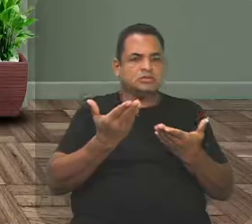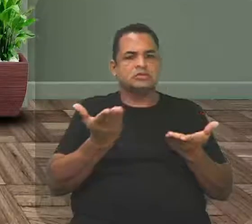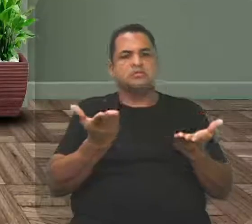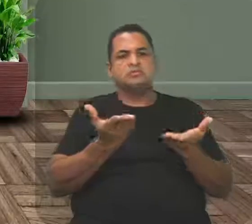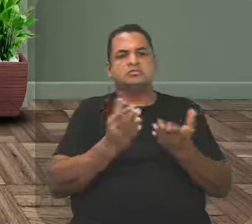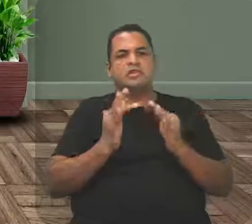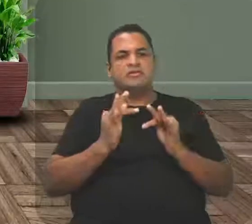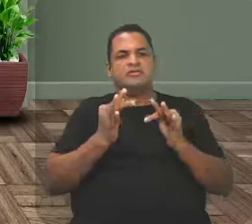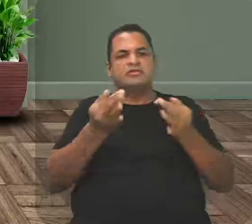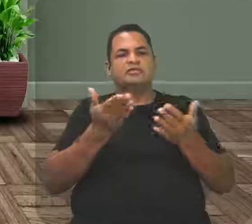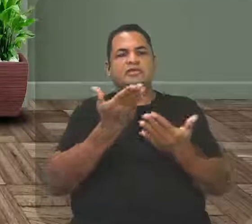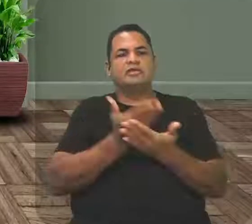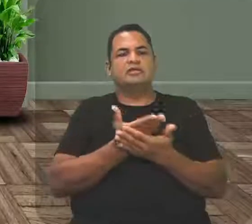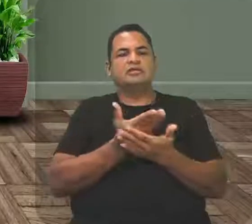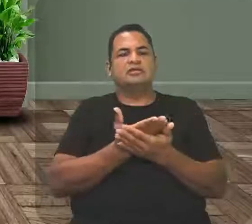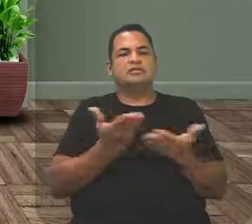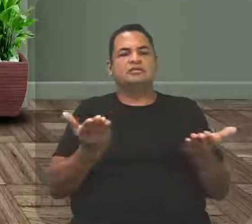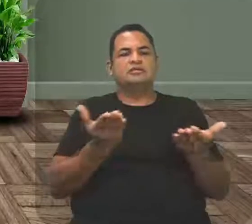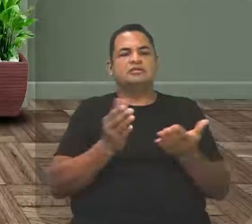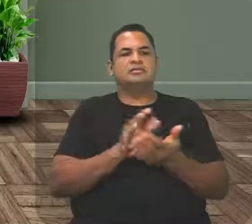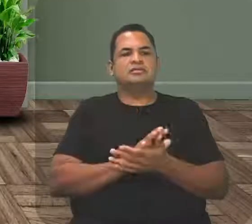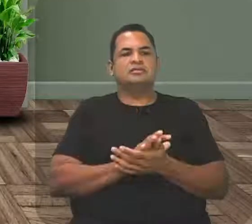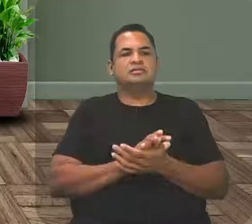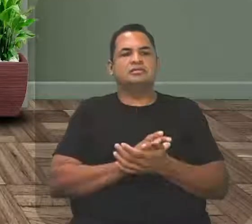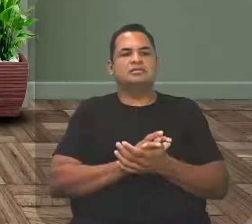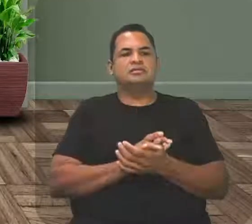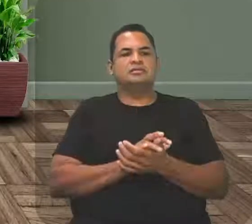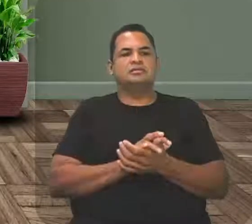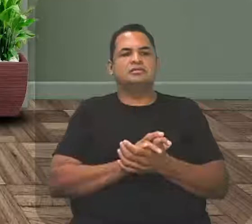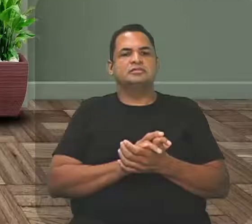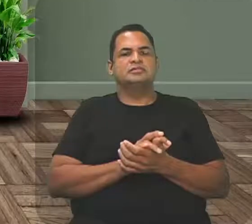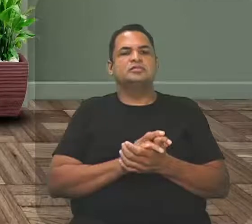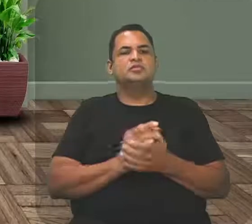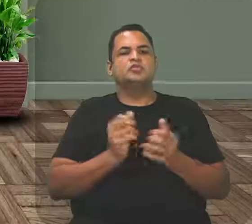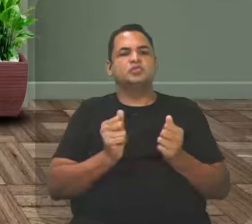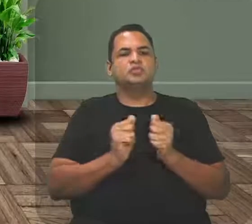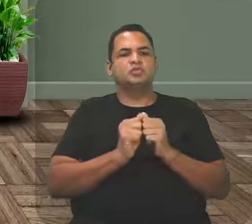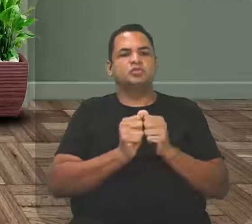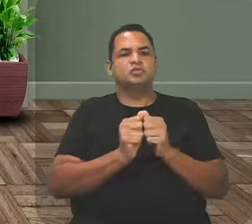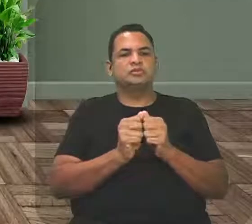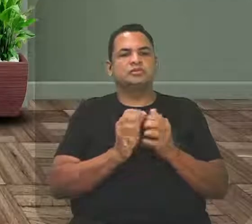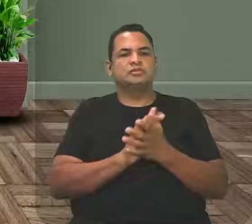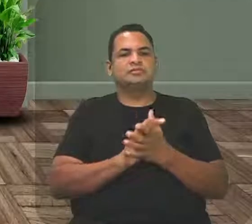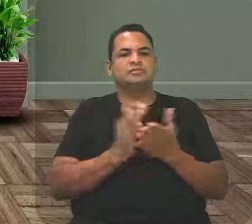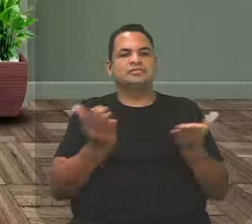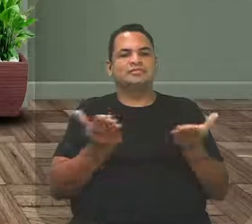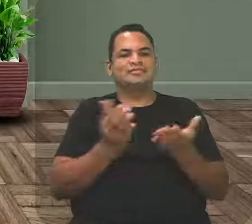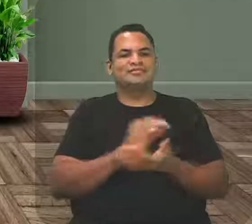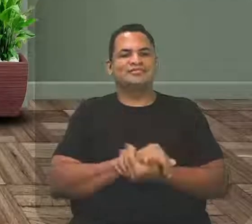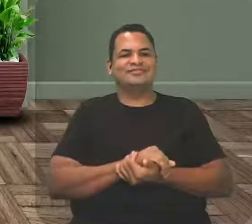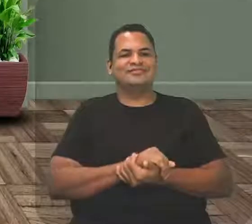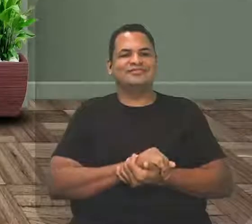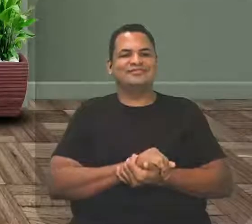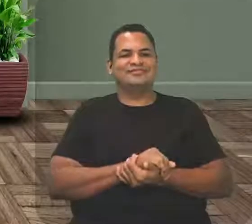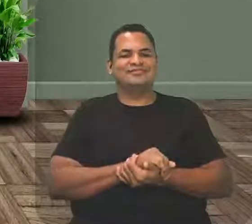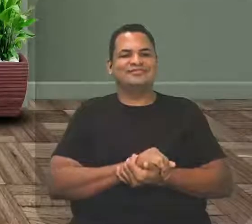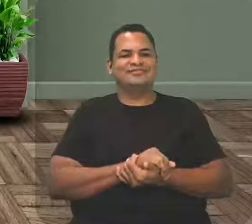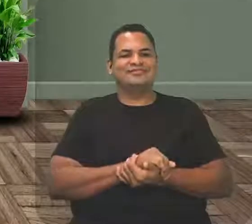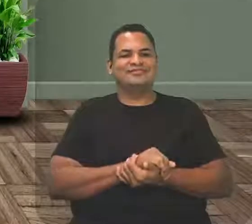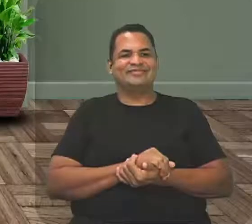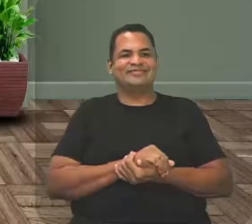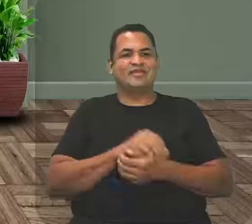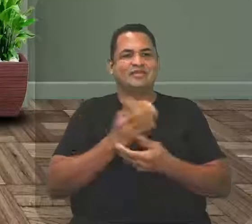Para encerrar nossa aula, nós vamos dar o nosso recadinho junto com o professor Ricardo. Um abraço? Não. Não pode.